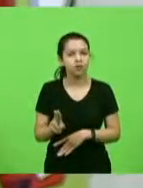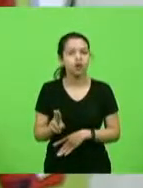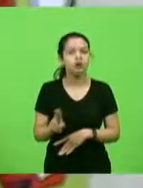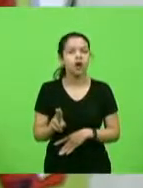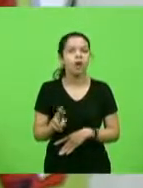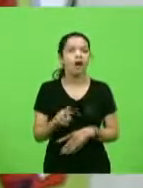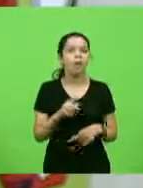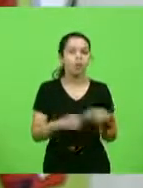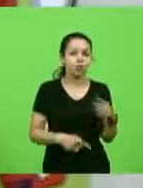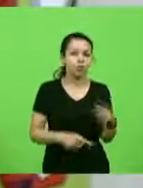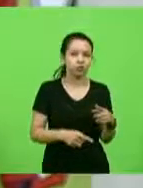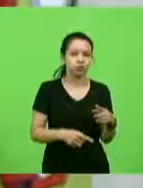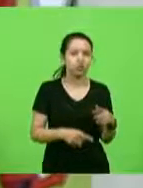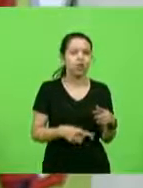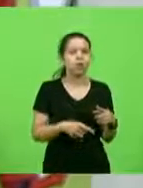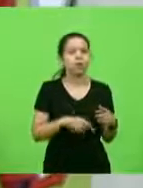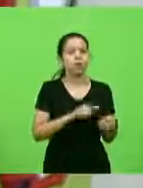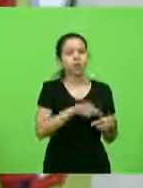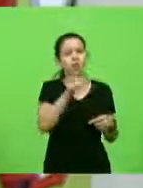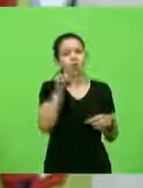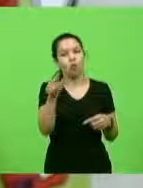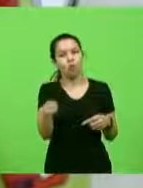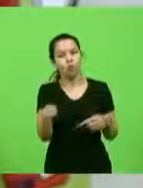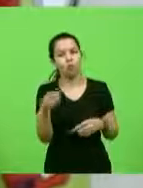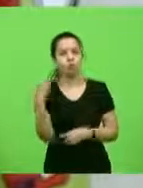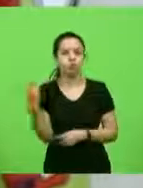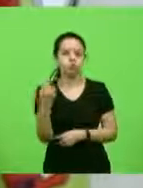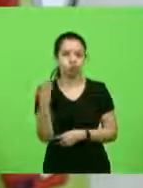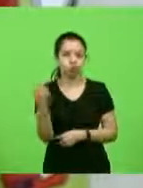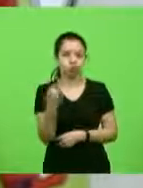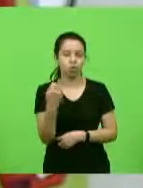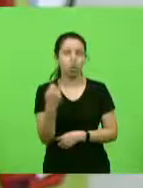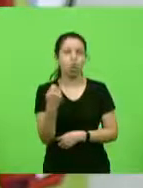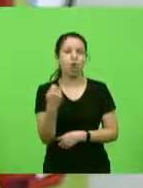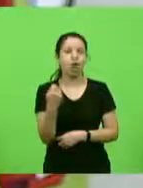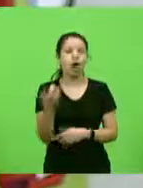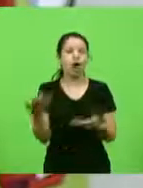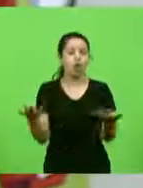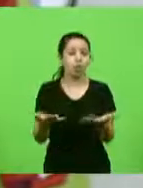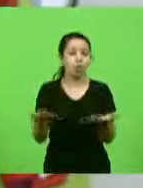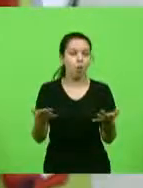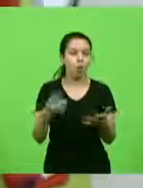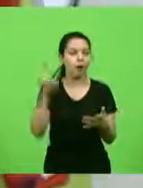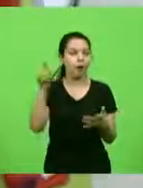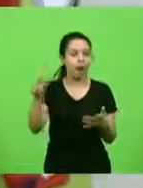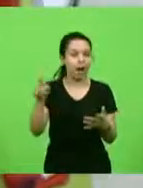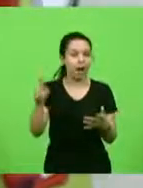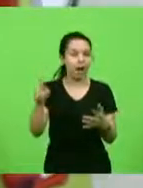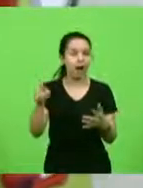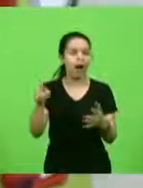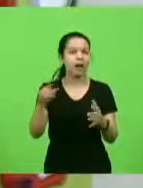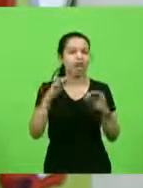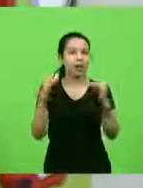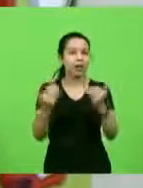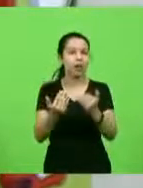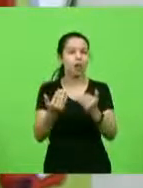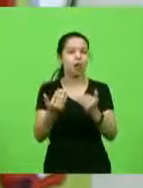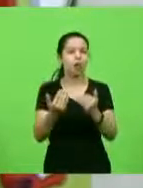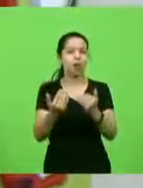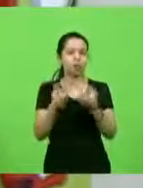foi proibido lá, foram para o Rio Grande do Sul. No Rio Grande do Sul, agora, a Assembleia do Rio Grande do Sul proibiu por